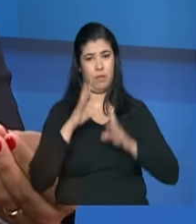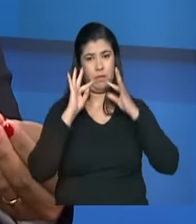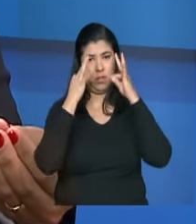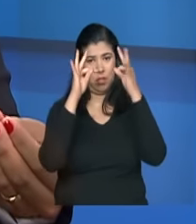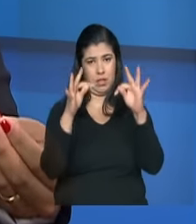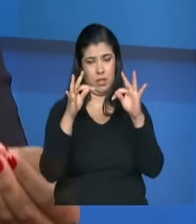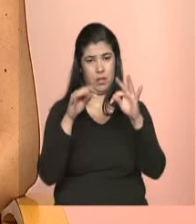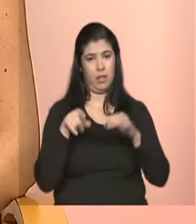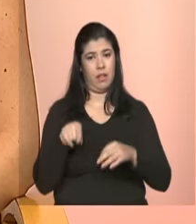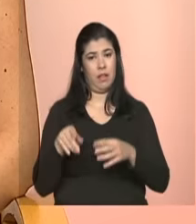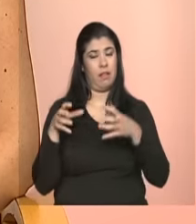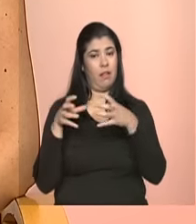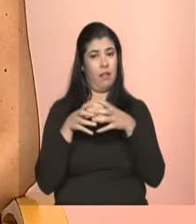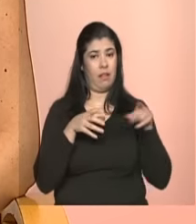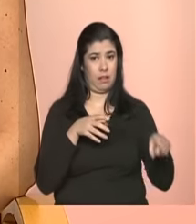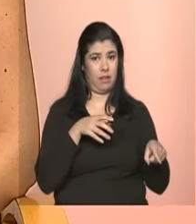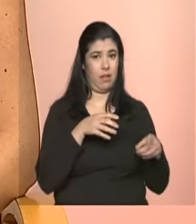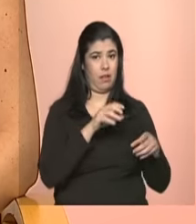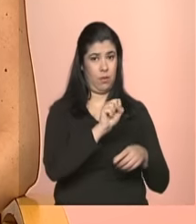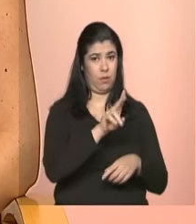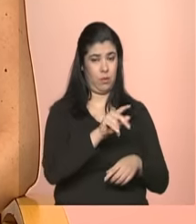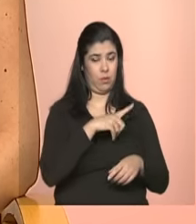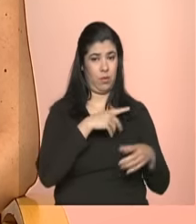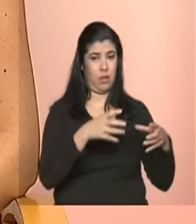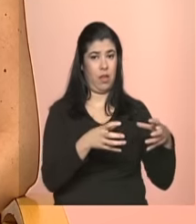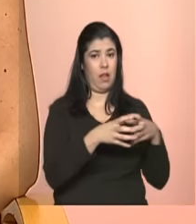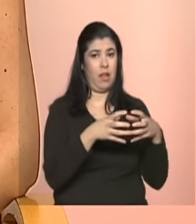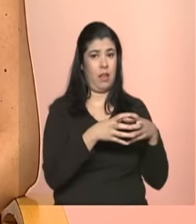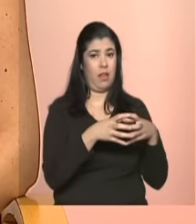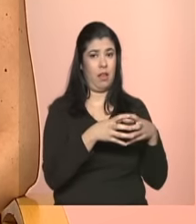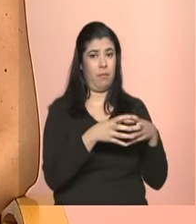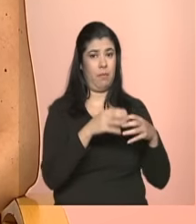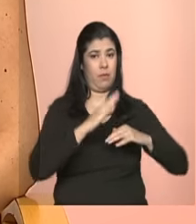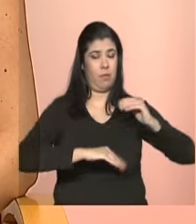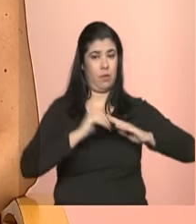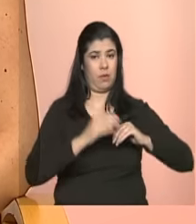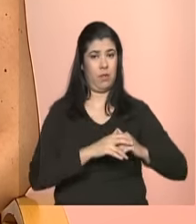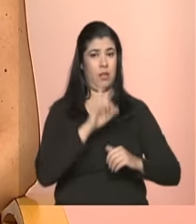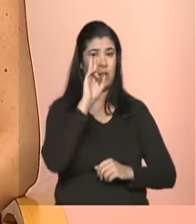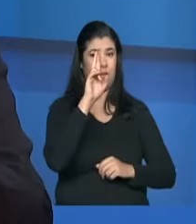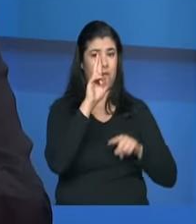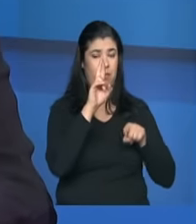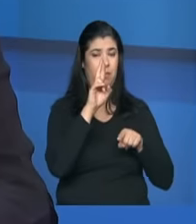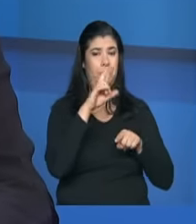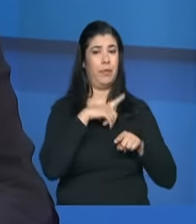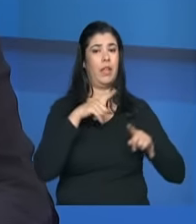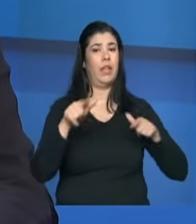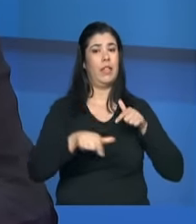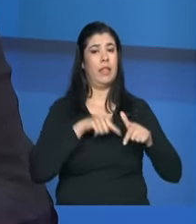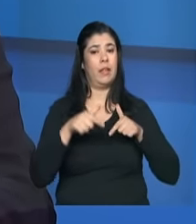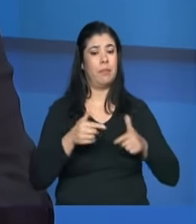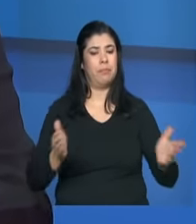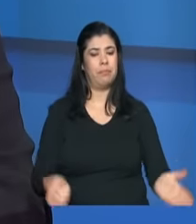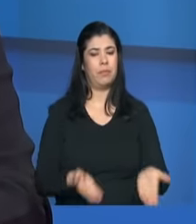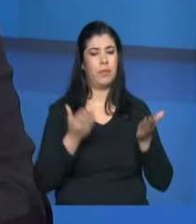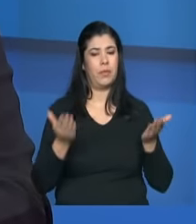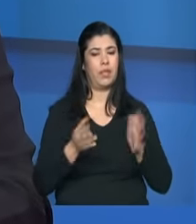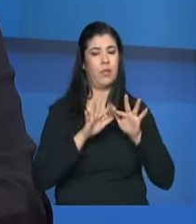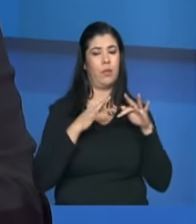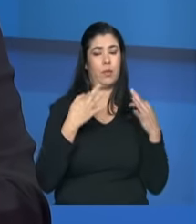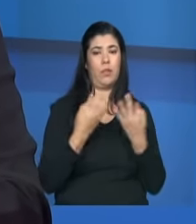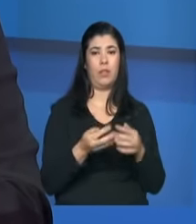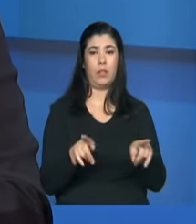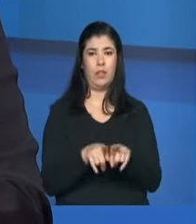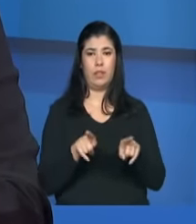equipe de referência que trabalha um plano individual de atendimento que trabalha as possibilidades com a sua família né que trabalha